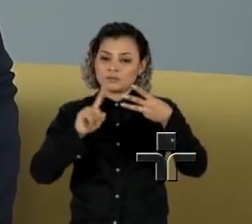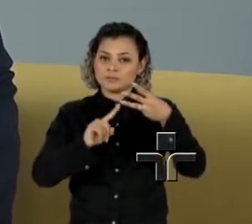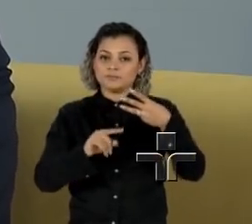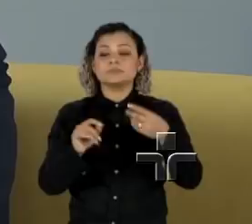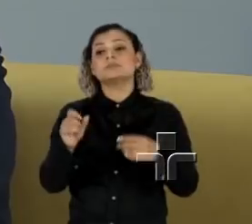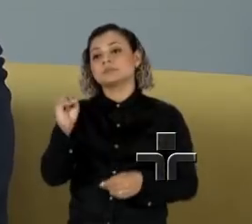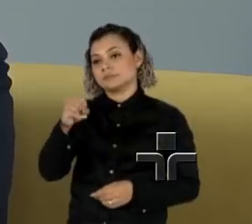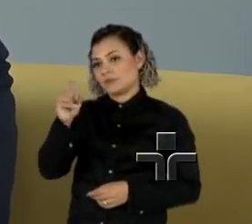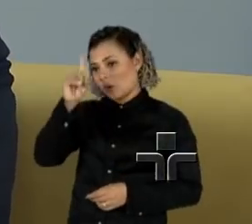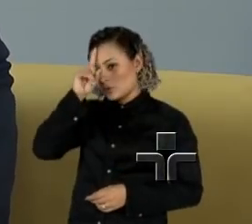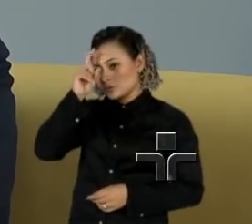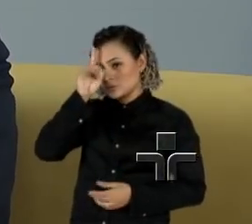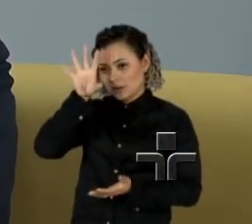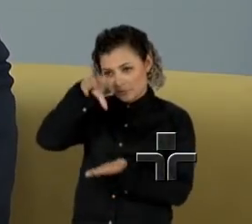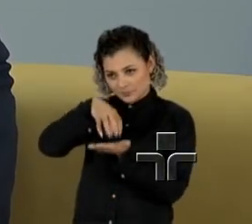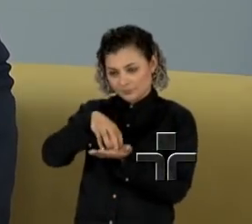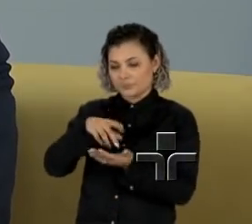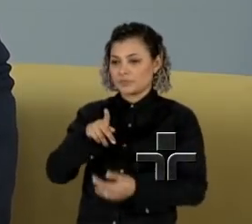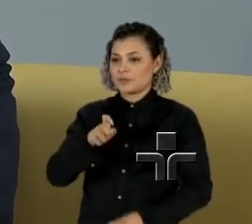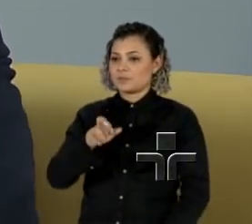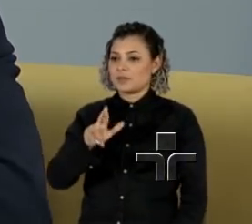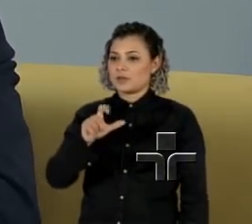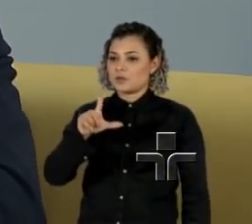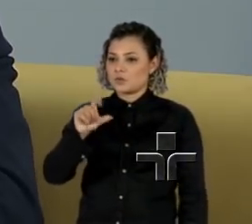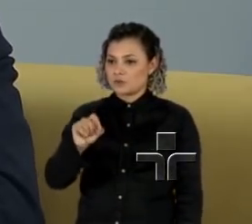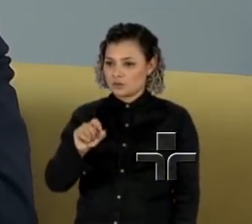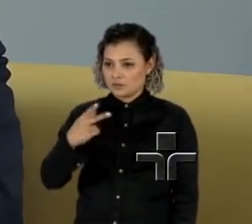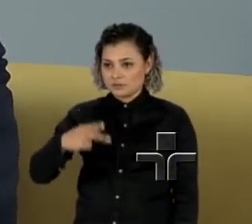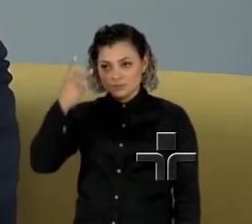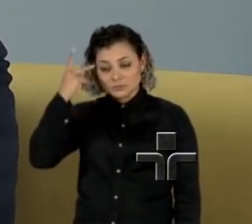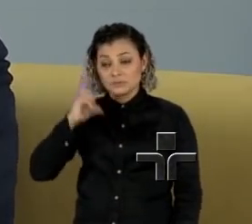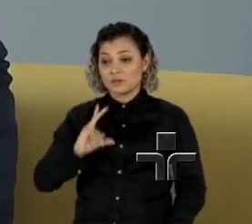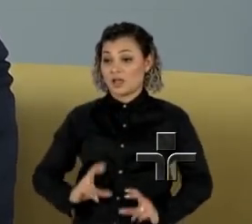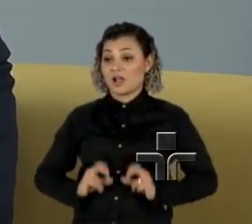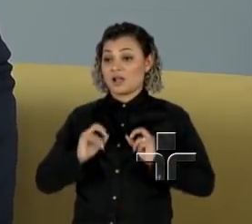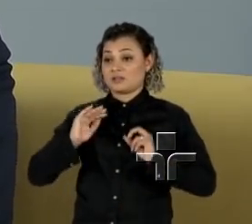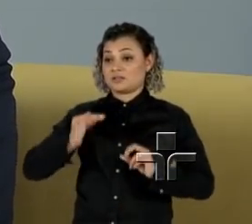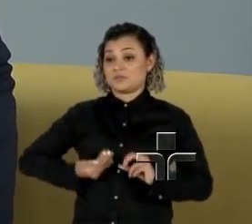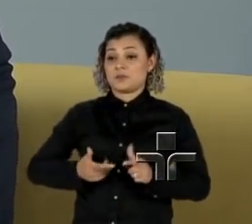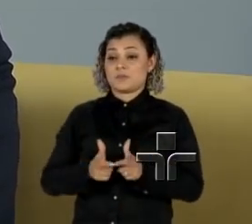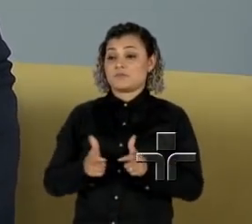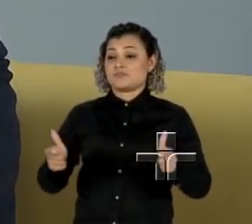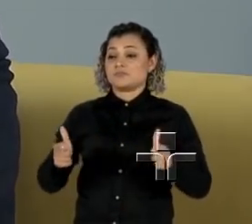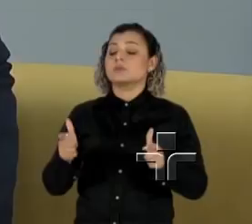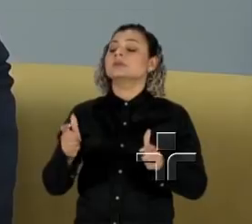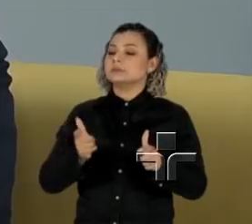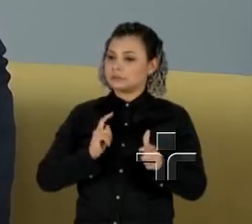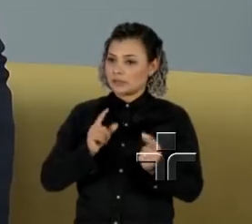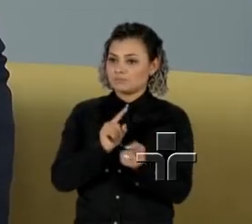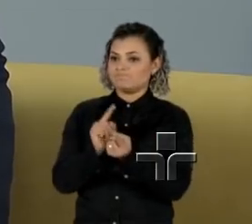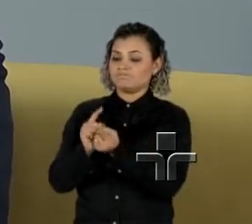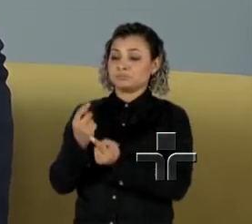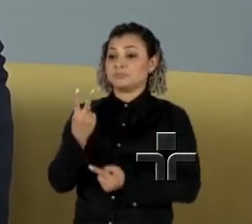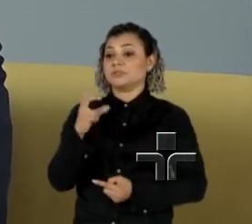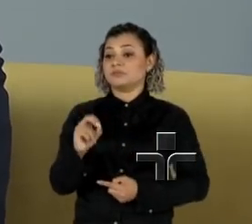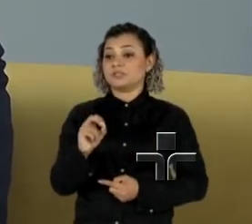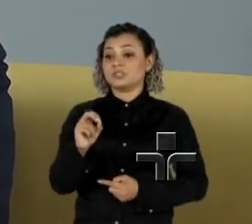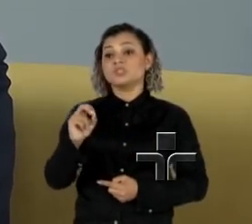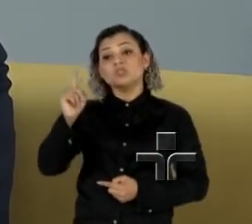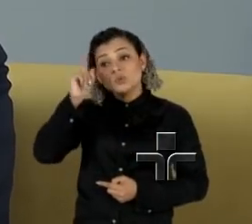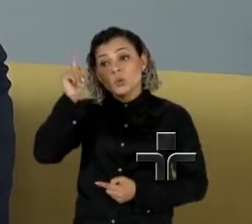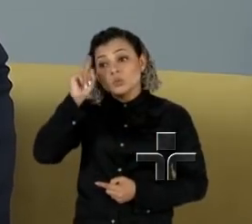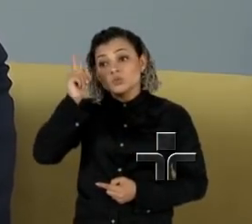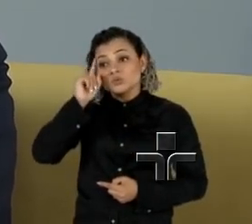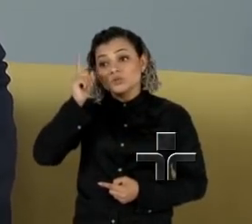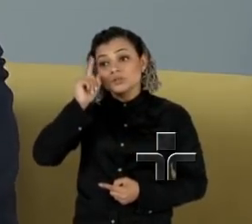Perla Baiton, que é hoje um dos hospitais que mais tratam câncer de mama, nós recebemos uma média de 20 casos novos por